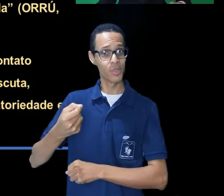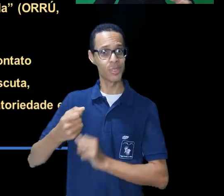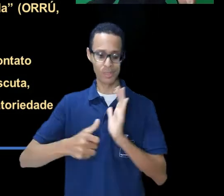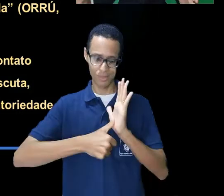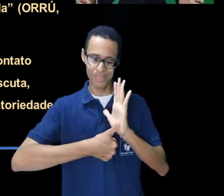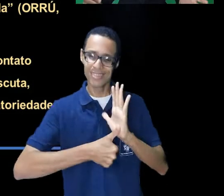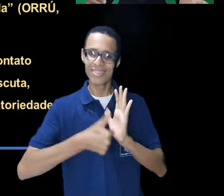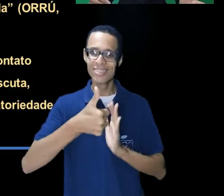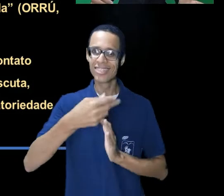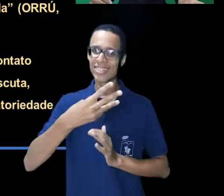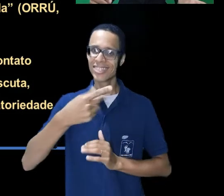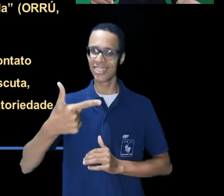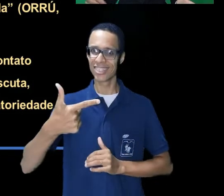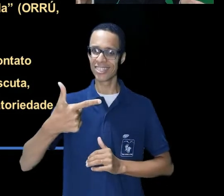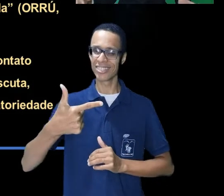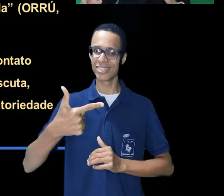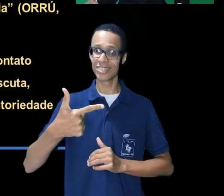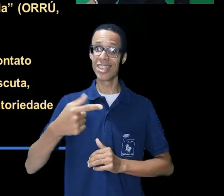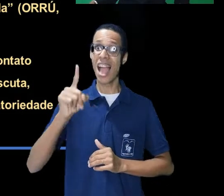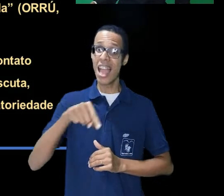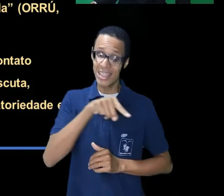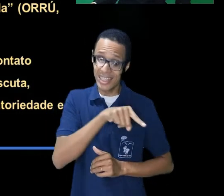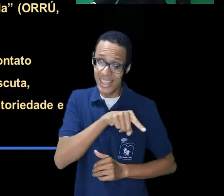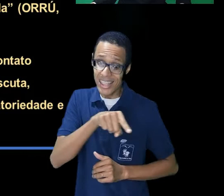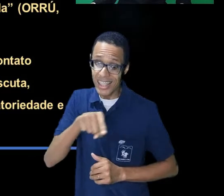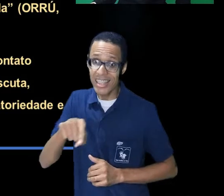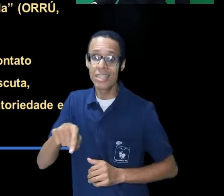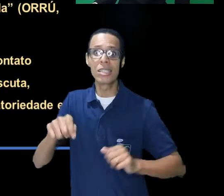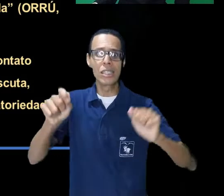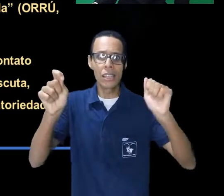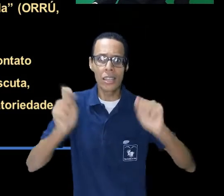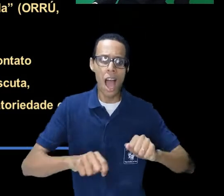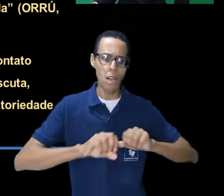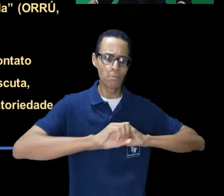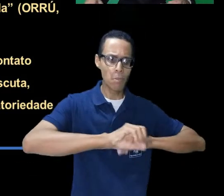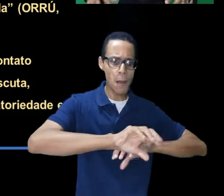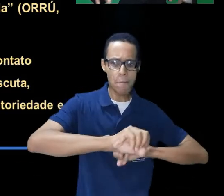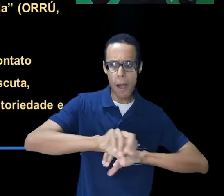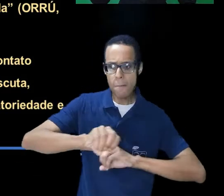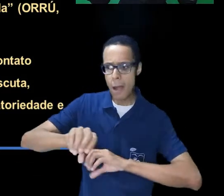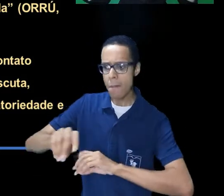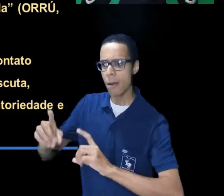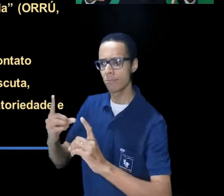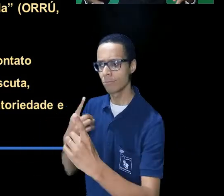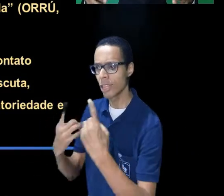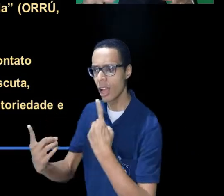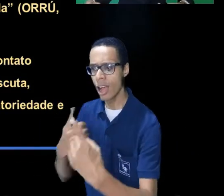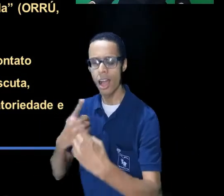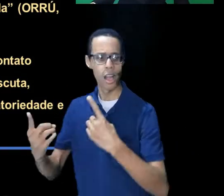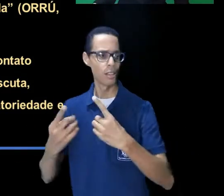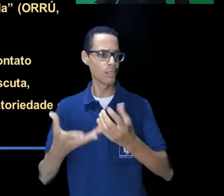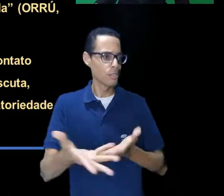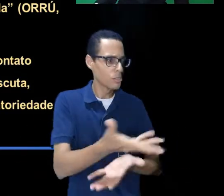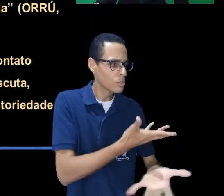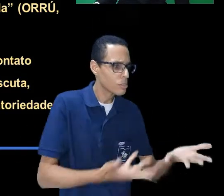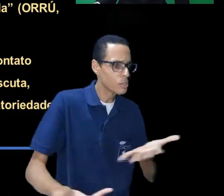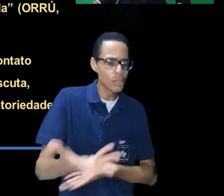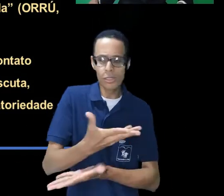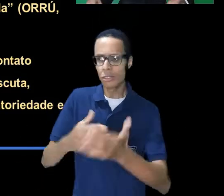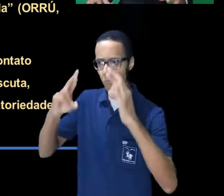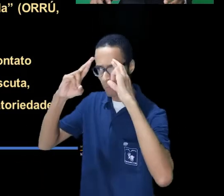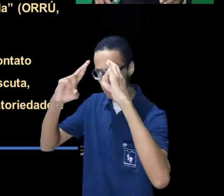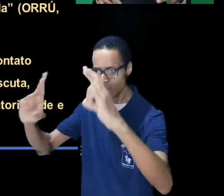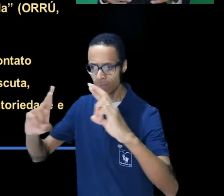espaço que o ensino estabelece uma ponte de contato dialógica, de mediação, respeito, compreensão e